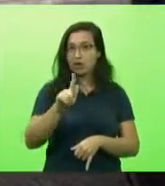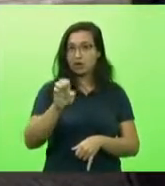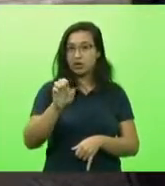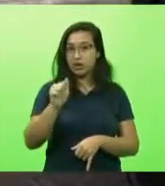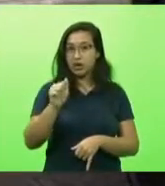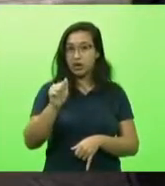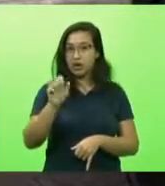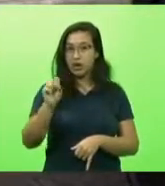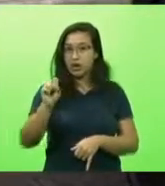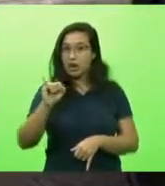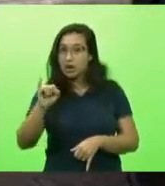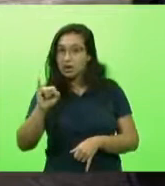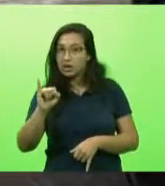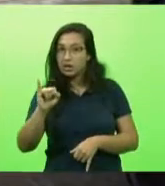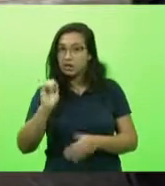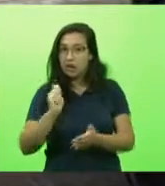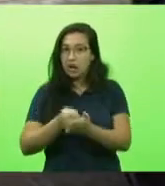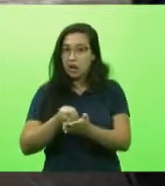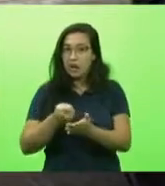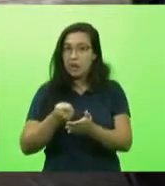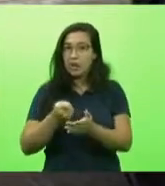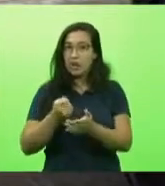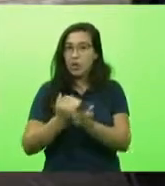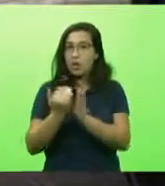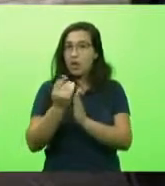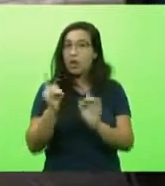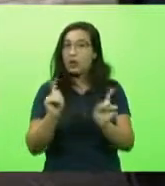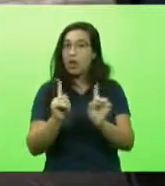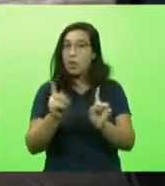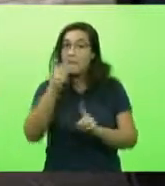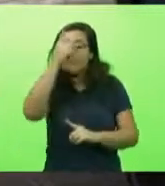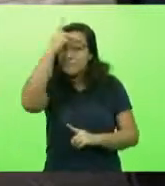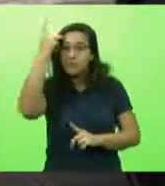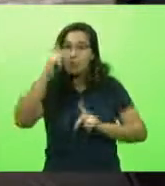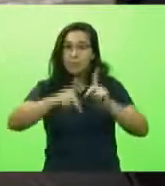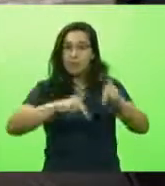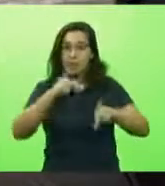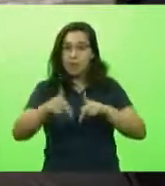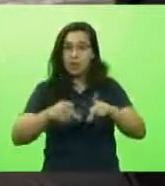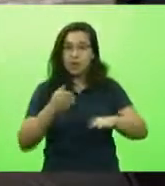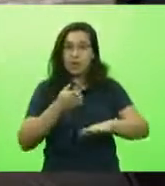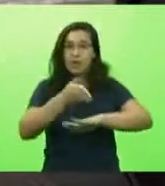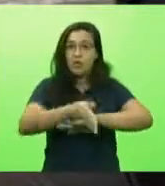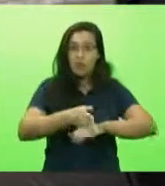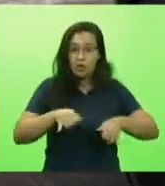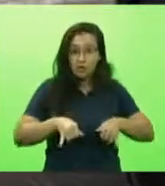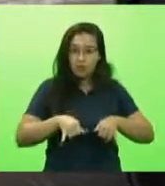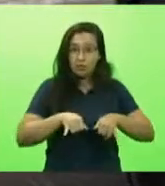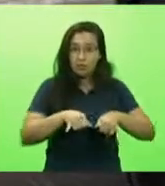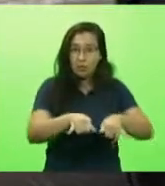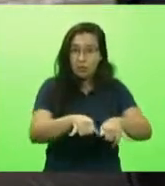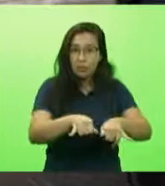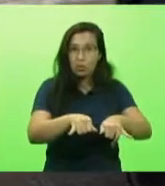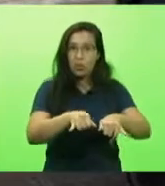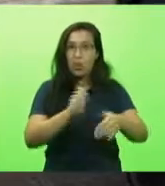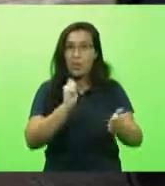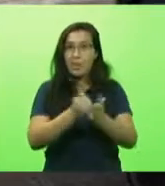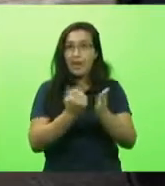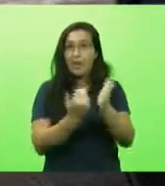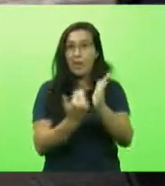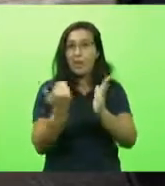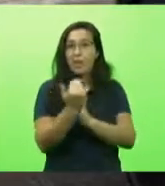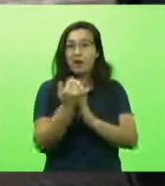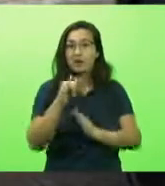é que as pessoas, ao comprarem nos supermercados, pagaram mais impostos. O ICMS sobre alimentação, sobre consumo,